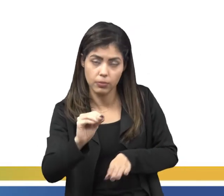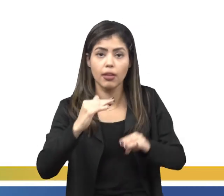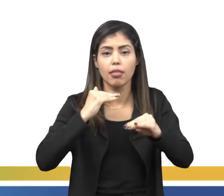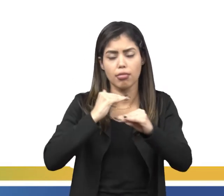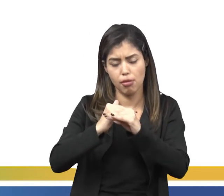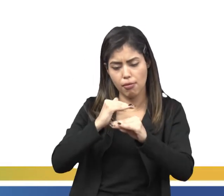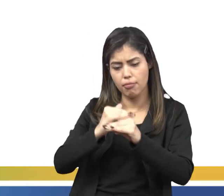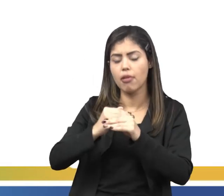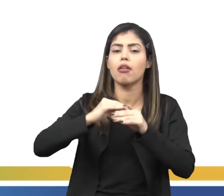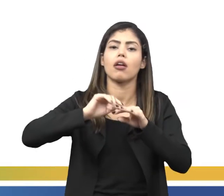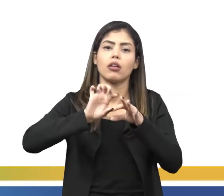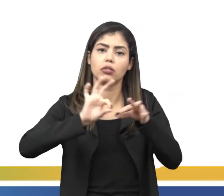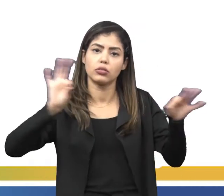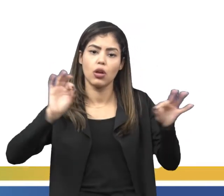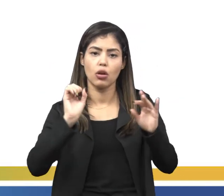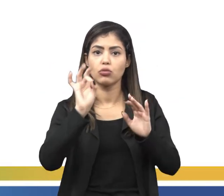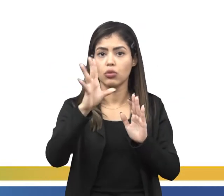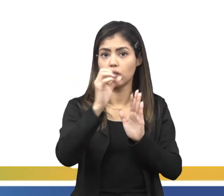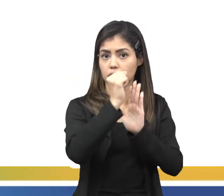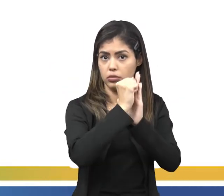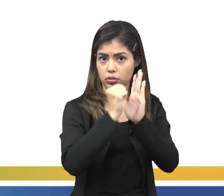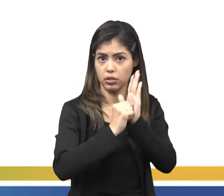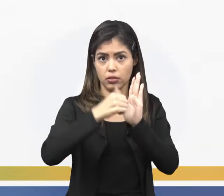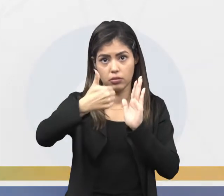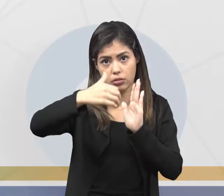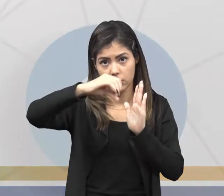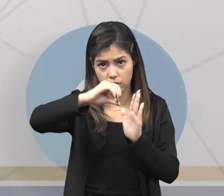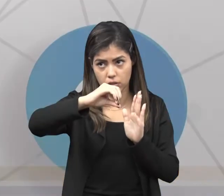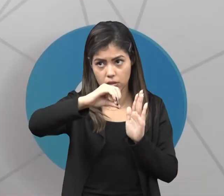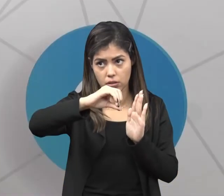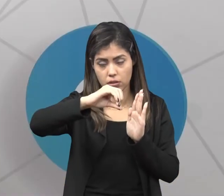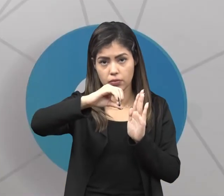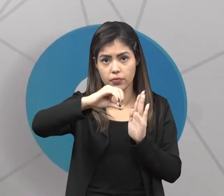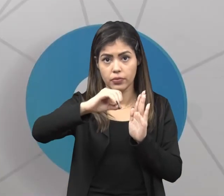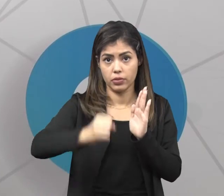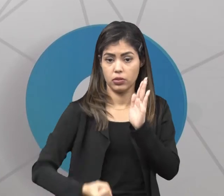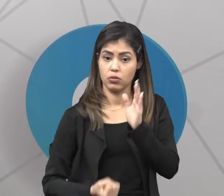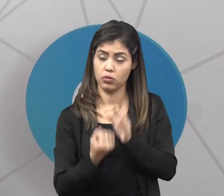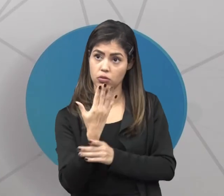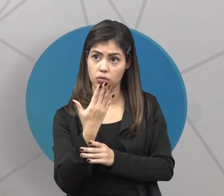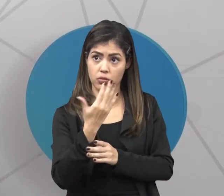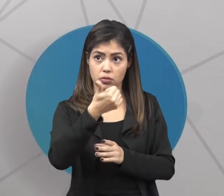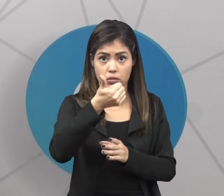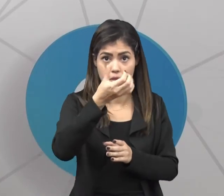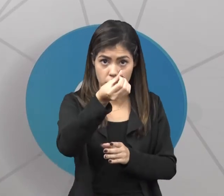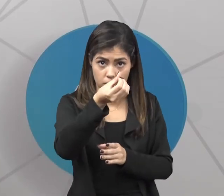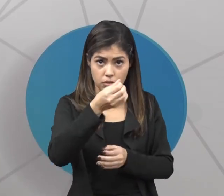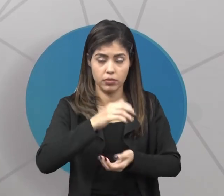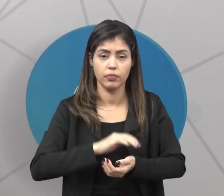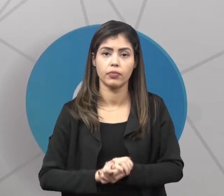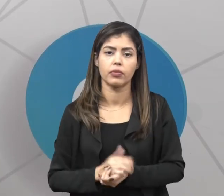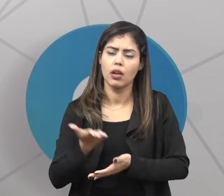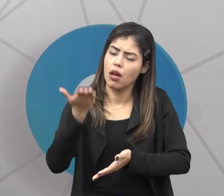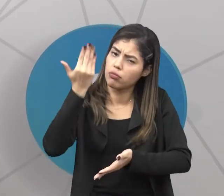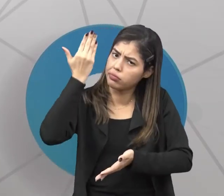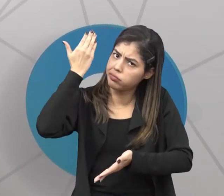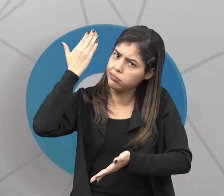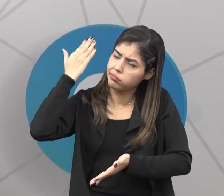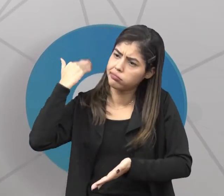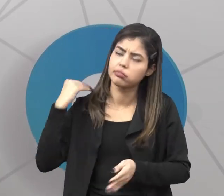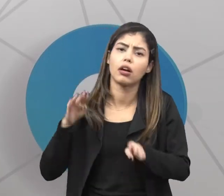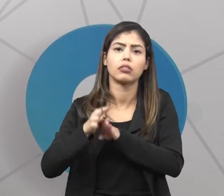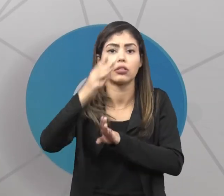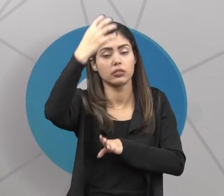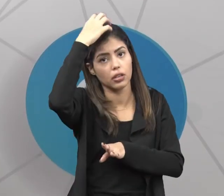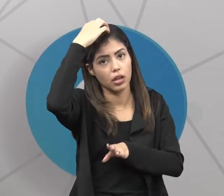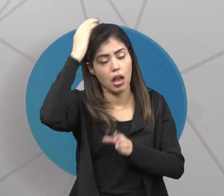corrente que surge somente no século XIX. O absolutismo surge no século XVI, um pouco antes, muitos reis